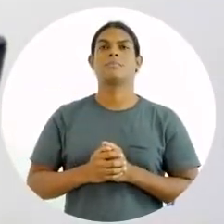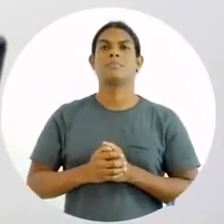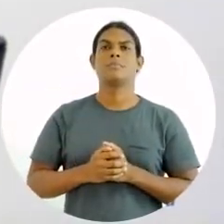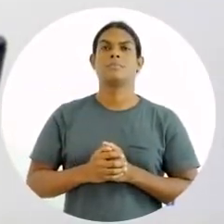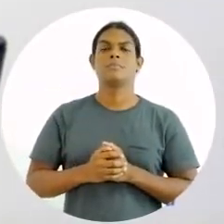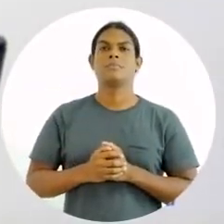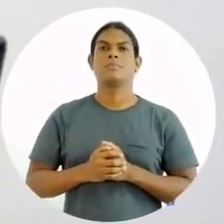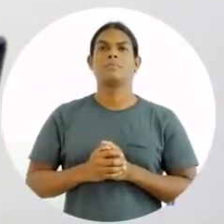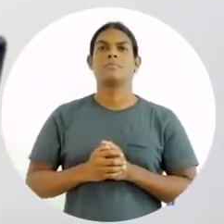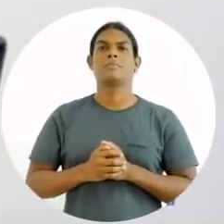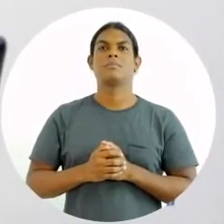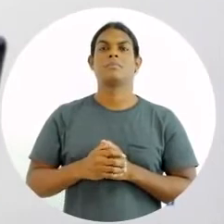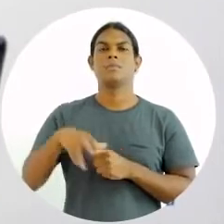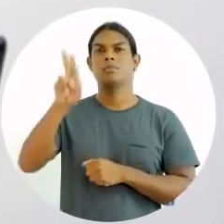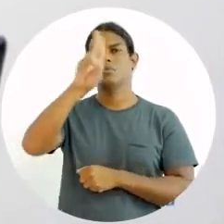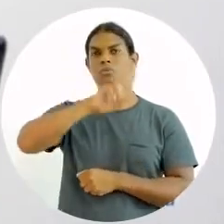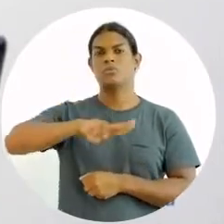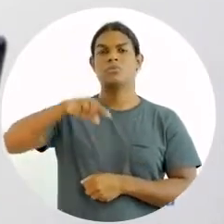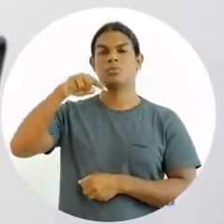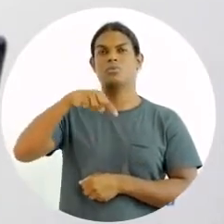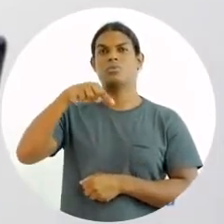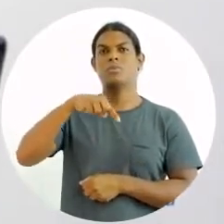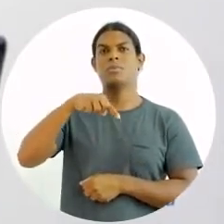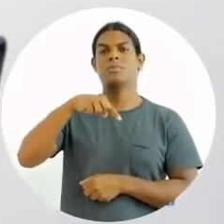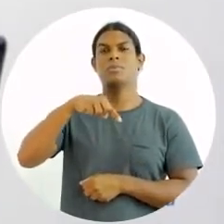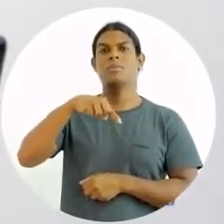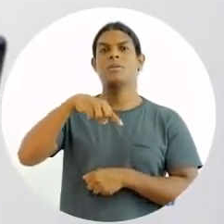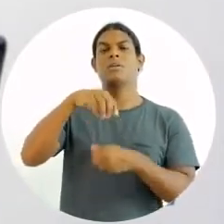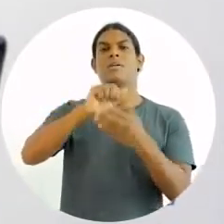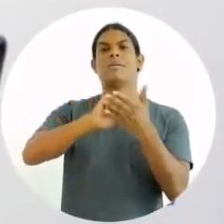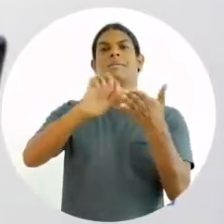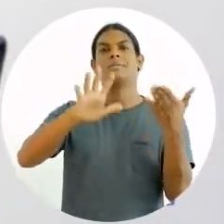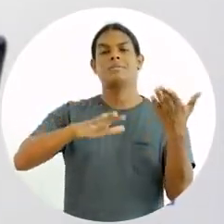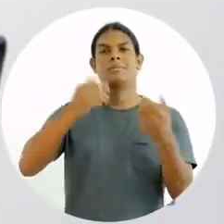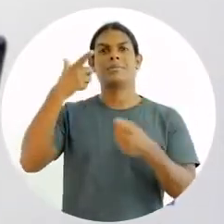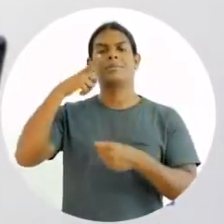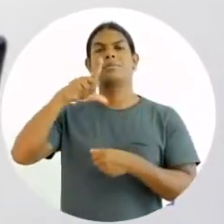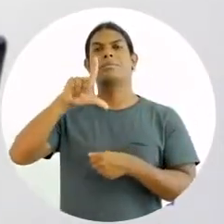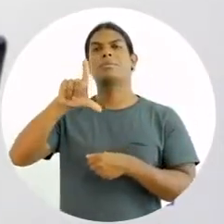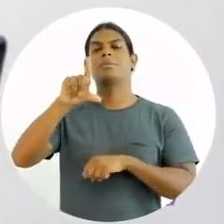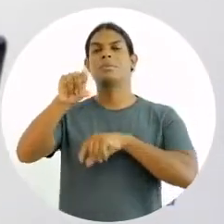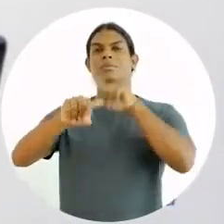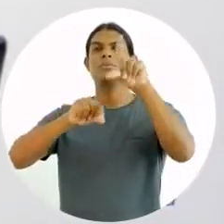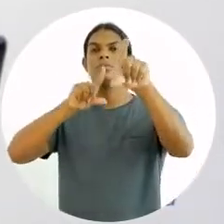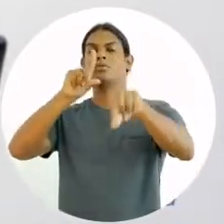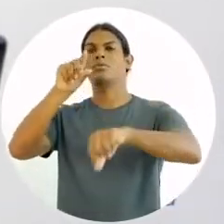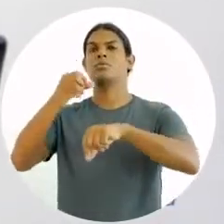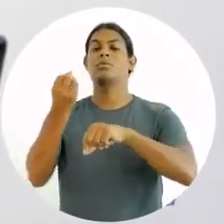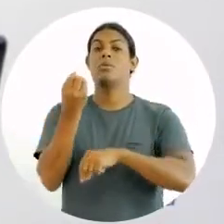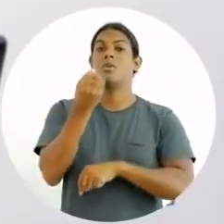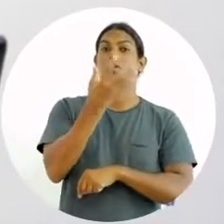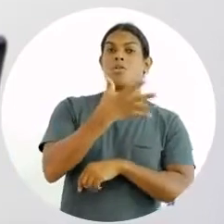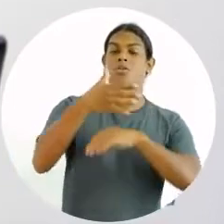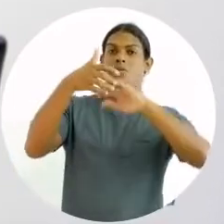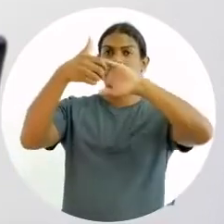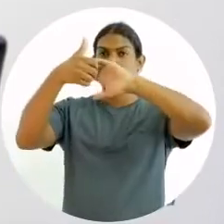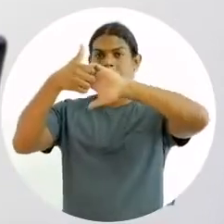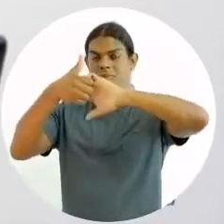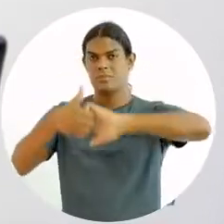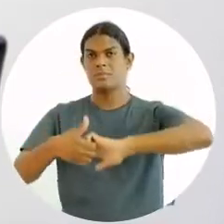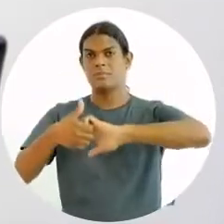Então, através dessa atividade, eu vou conseguir agregar novas pessoas, novos talentos à minha organização.